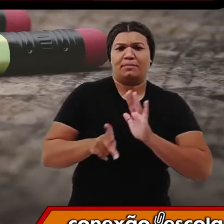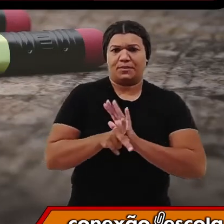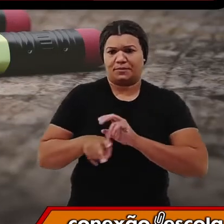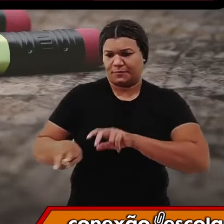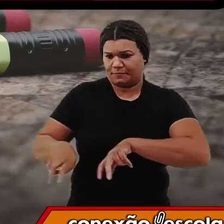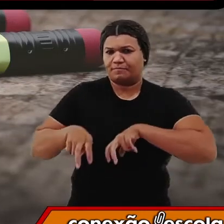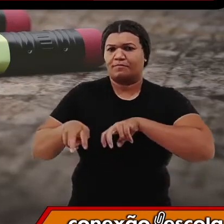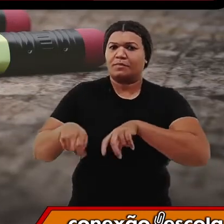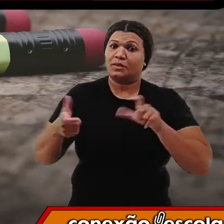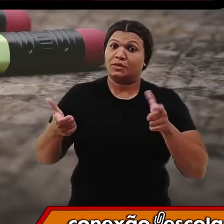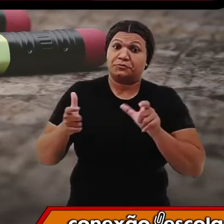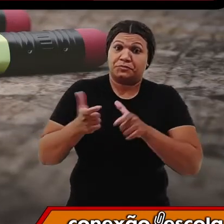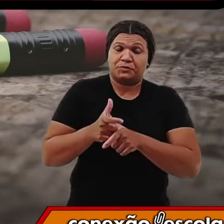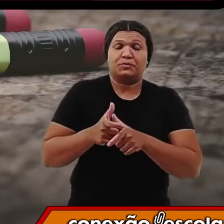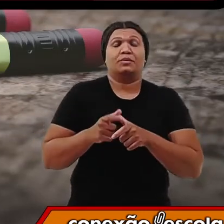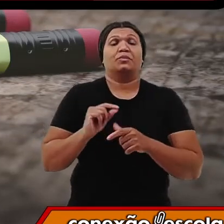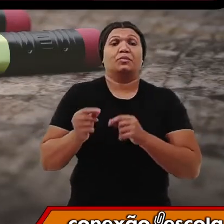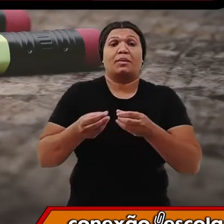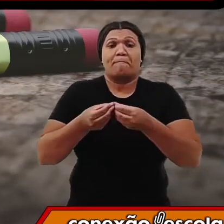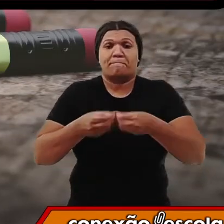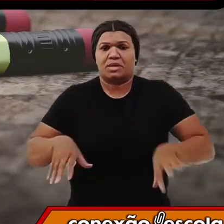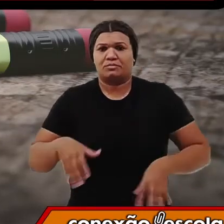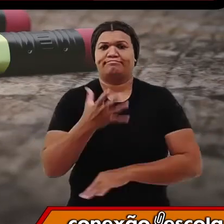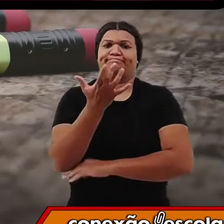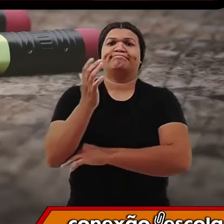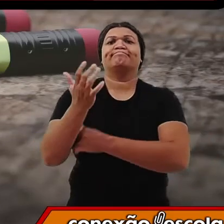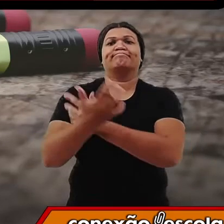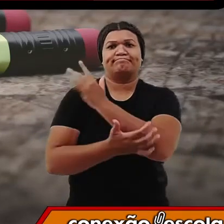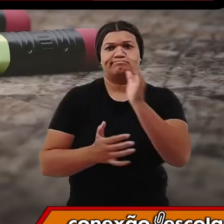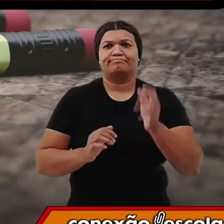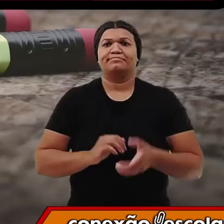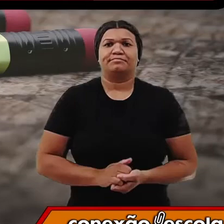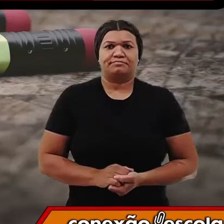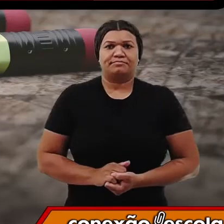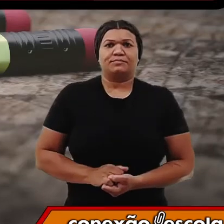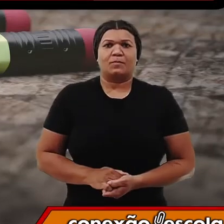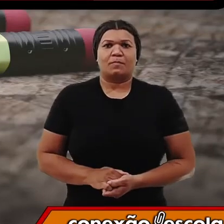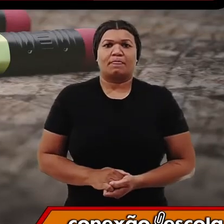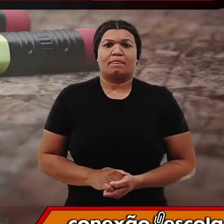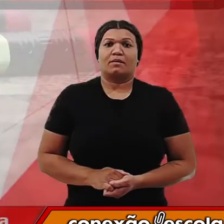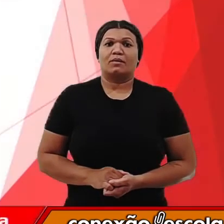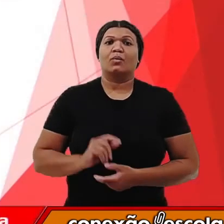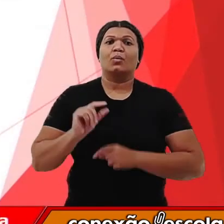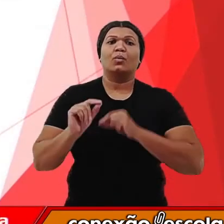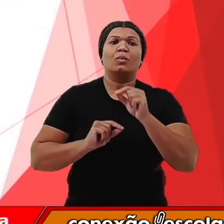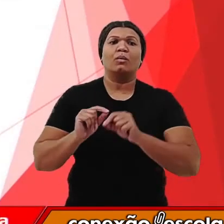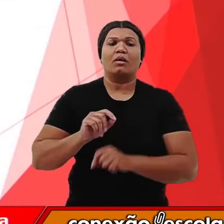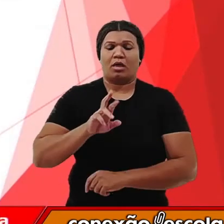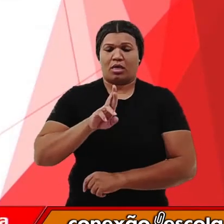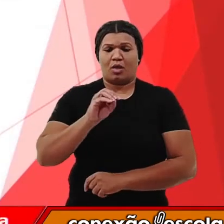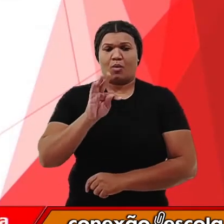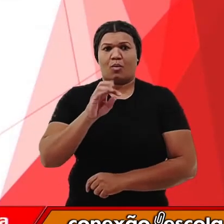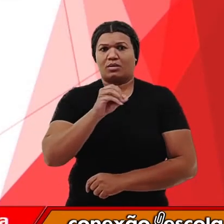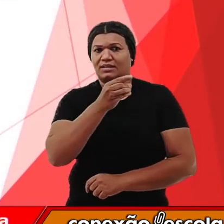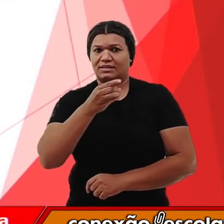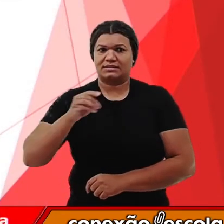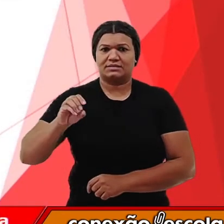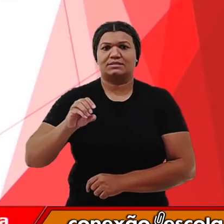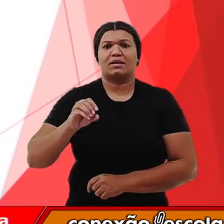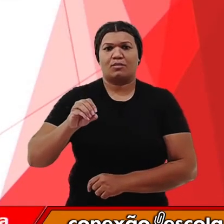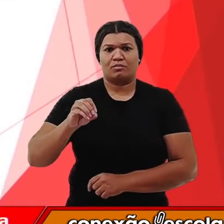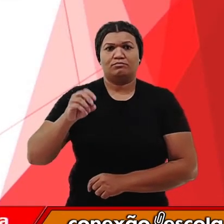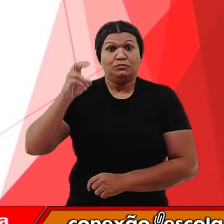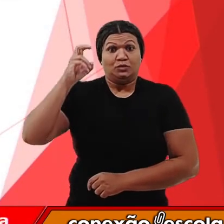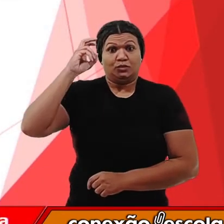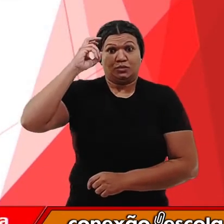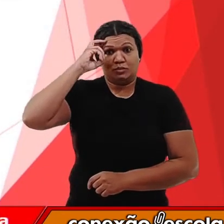reduzidos os impactos ambientais. Bom, a rotação de culturas também é uma técnica muito